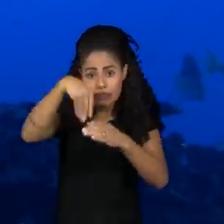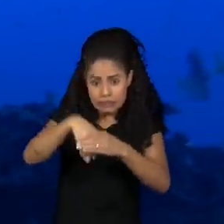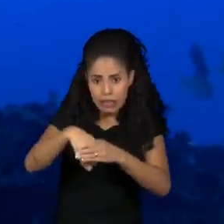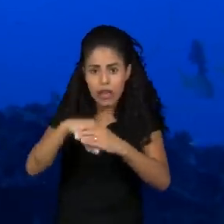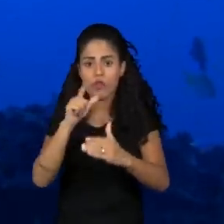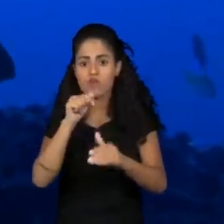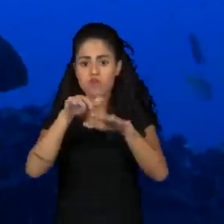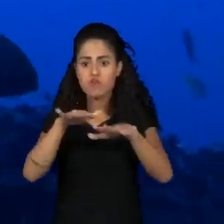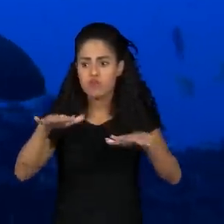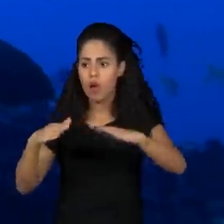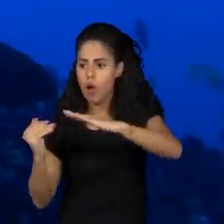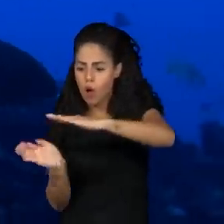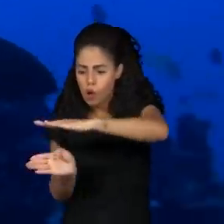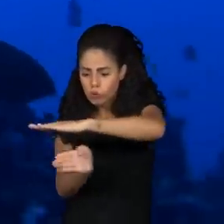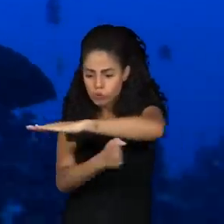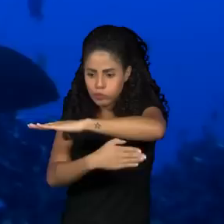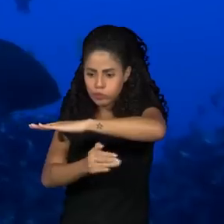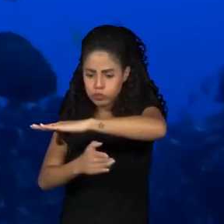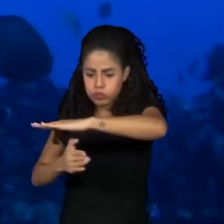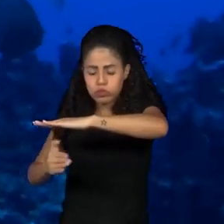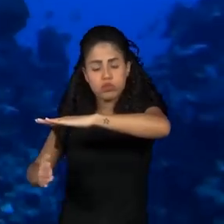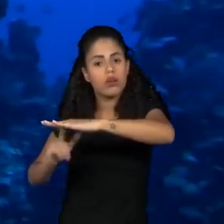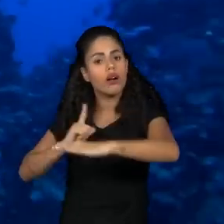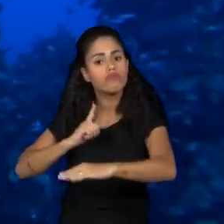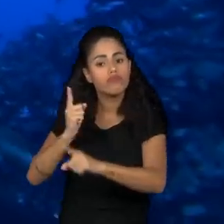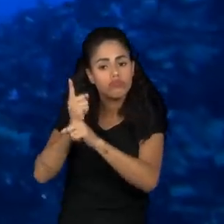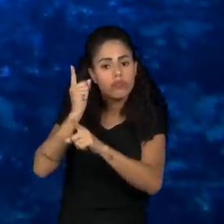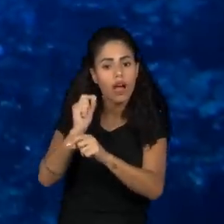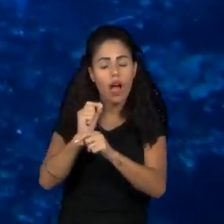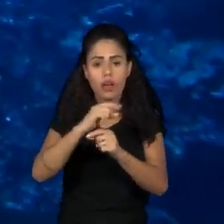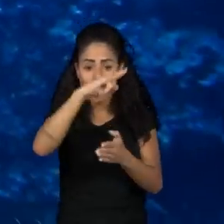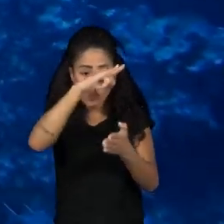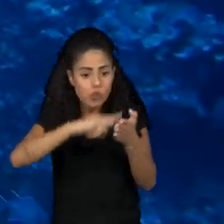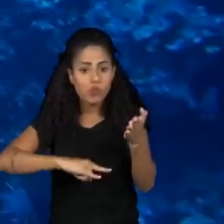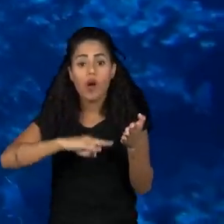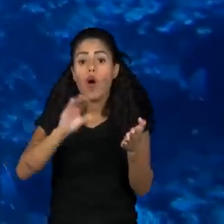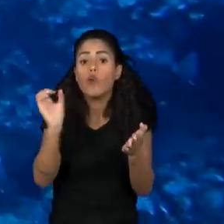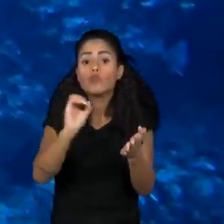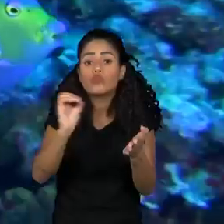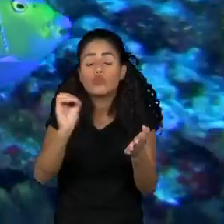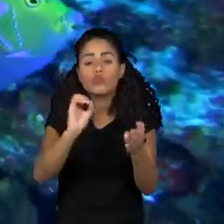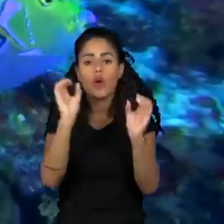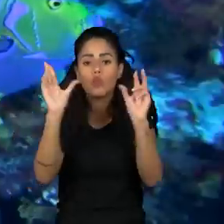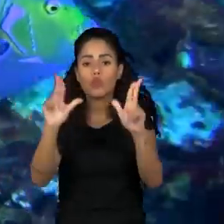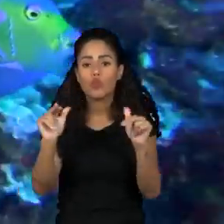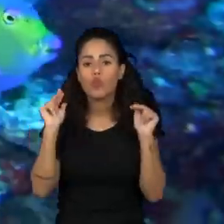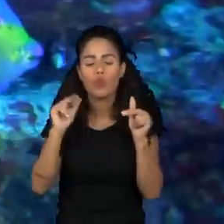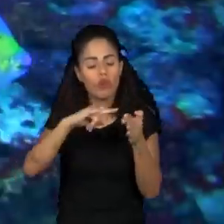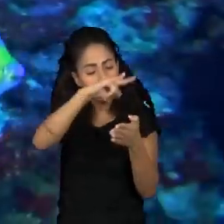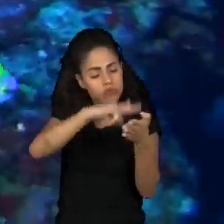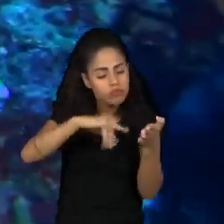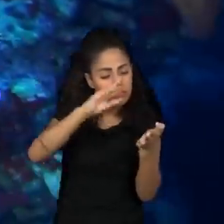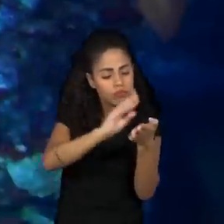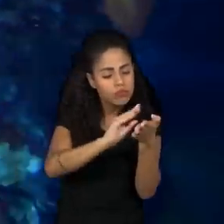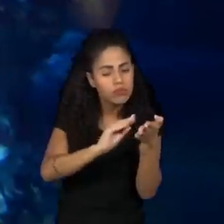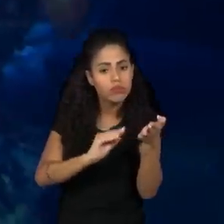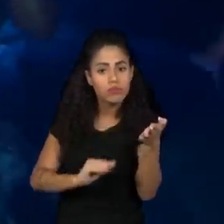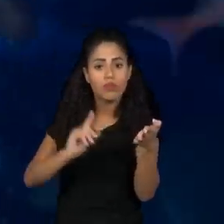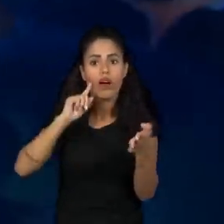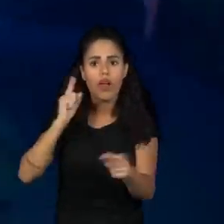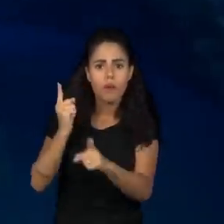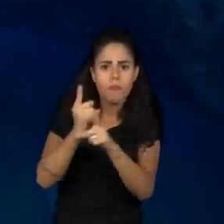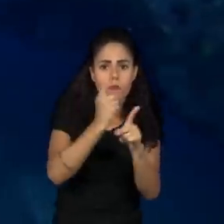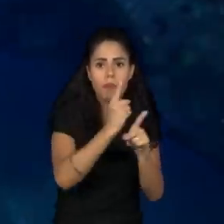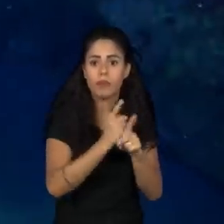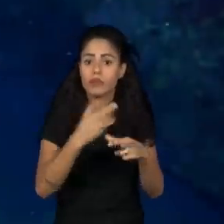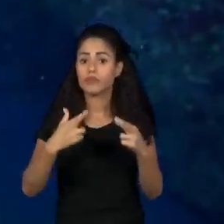diversidade de peixes que nós encontramos, eram novos registros, nunca haviam sido registrados ali para os montes submarinos. Encontramos com isso